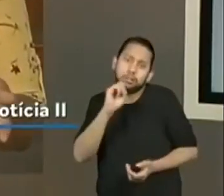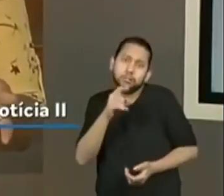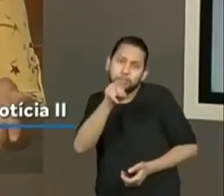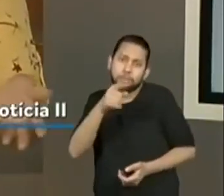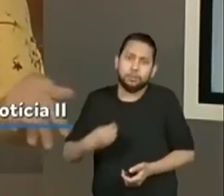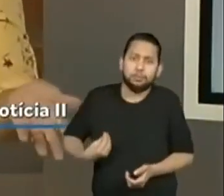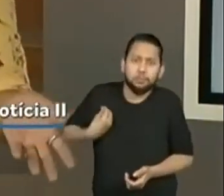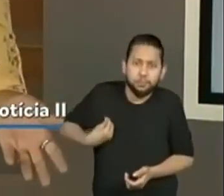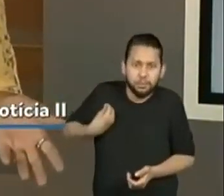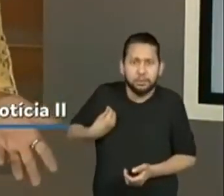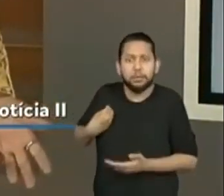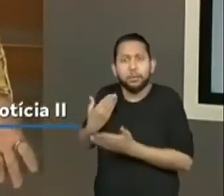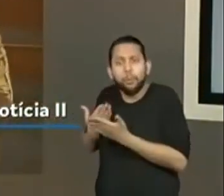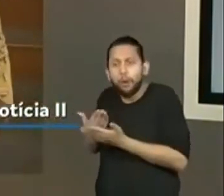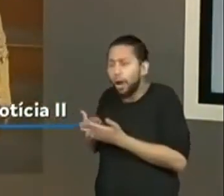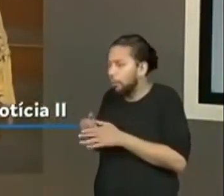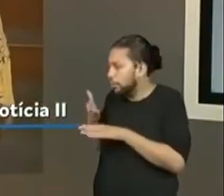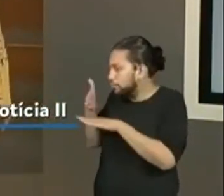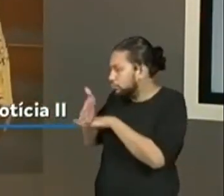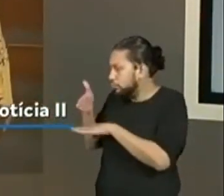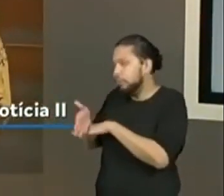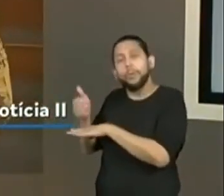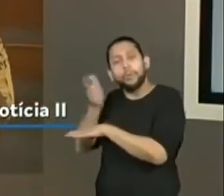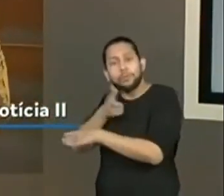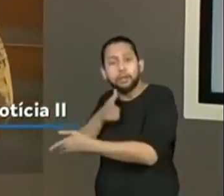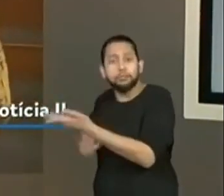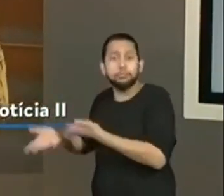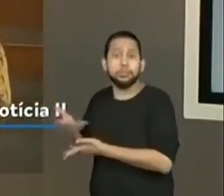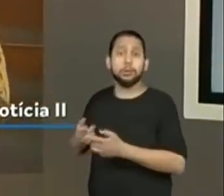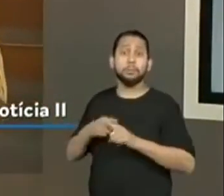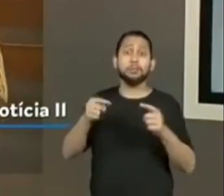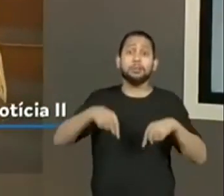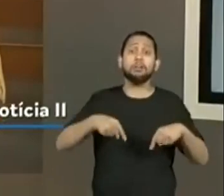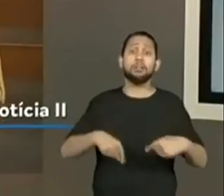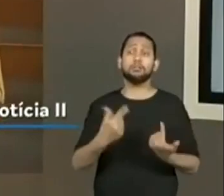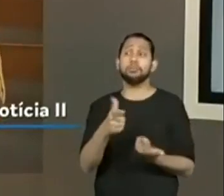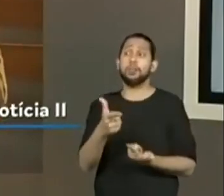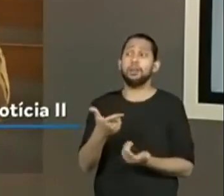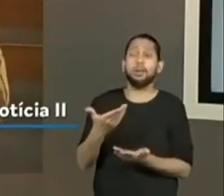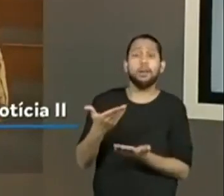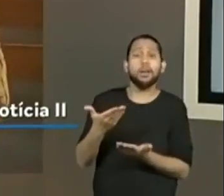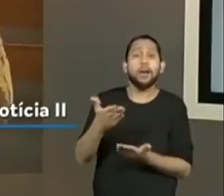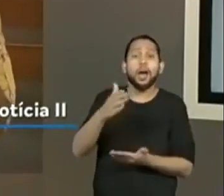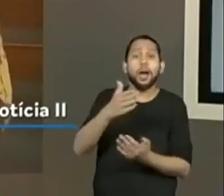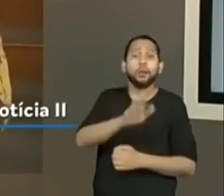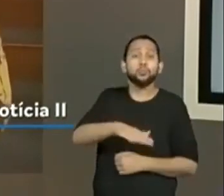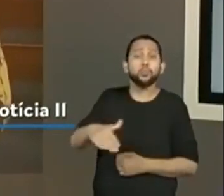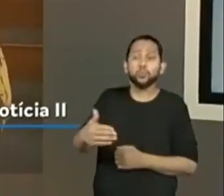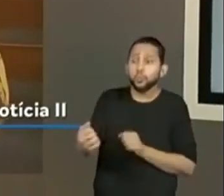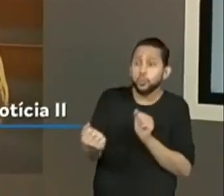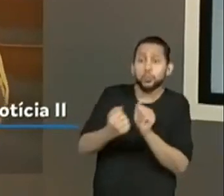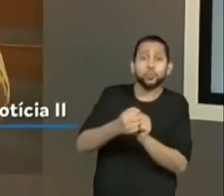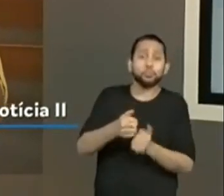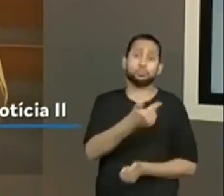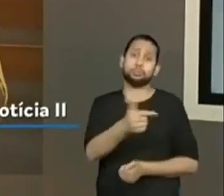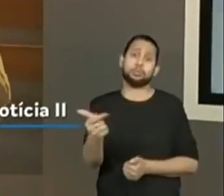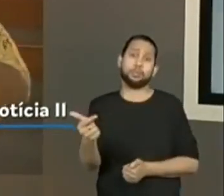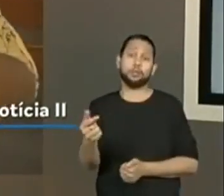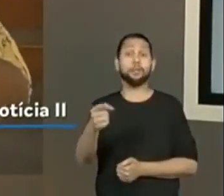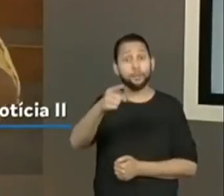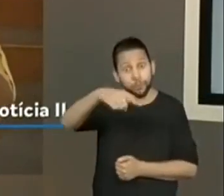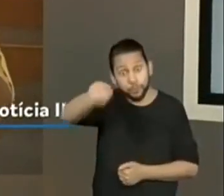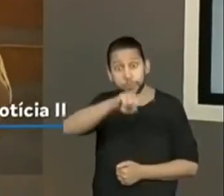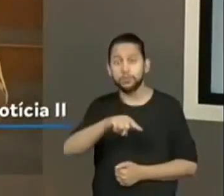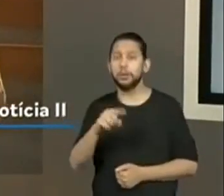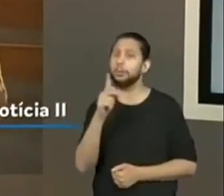aulas presenciais e agora, no momento, não temos os alunos aqui conosco, aqui no Centro de Mídias. Mas vocês, professoras, podem,